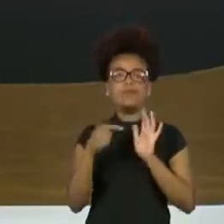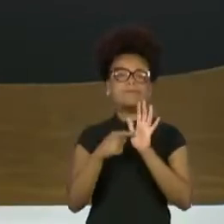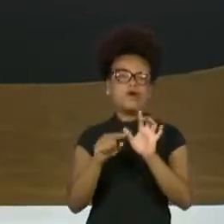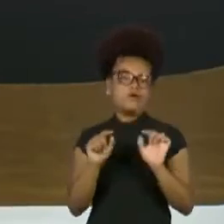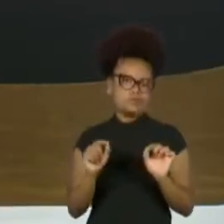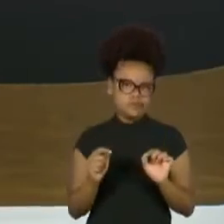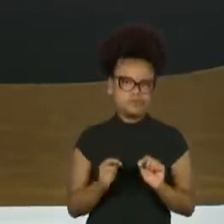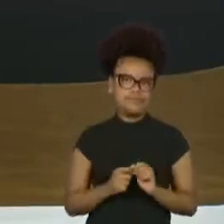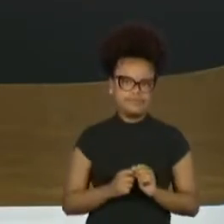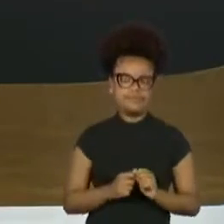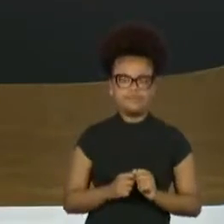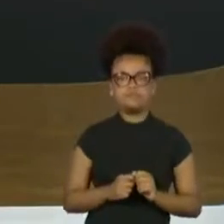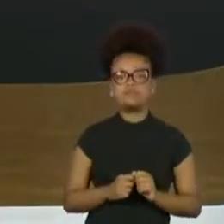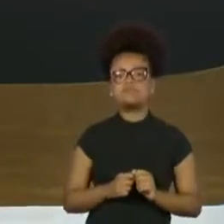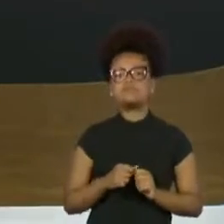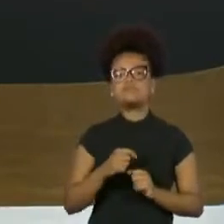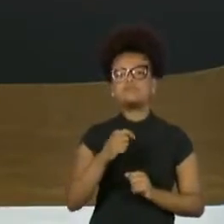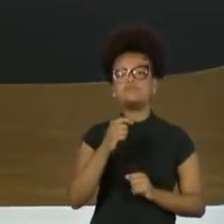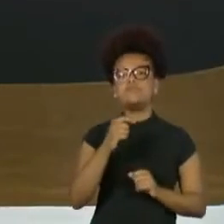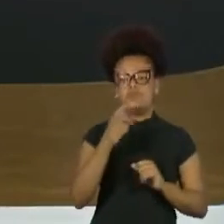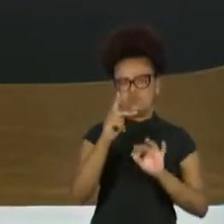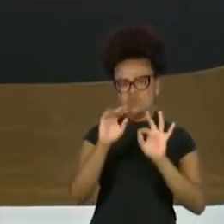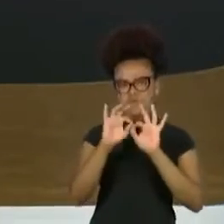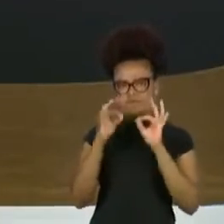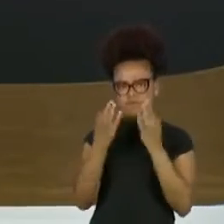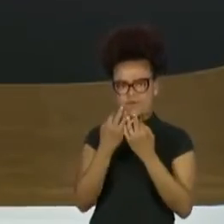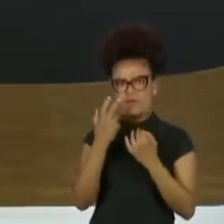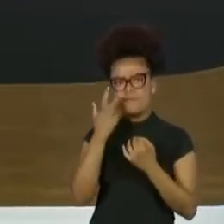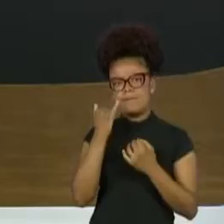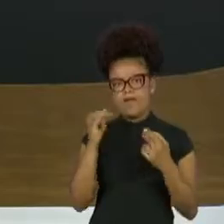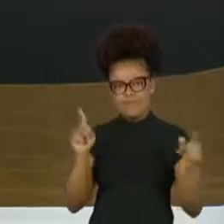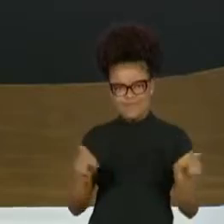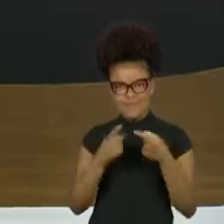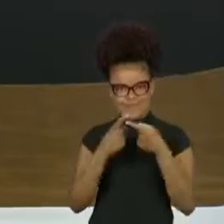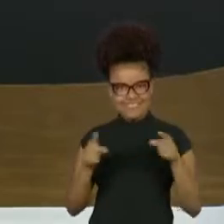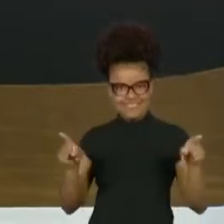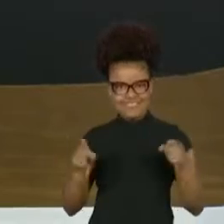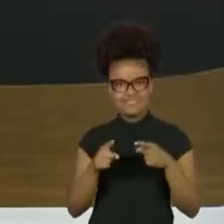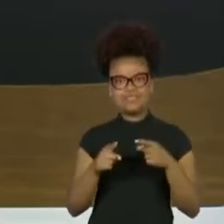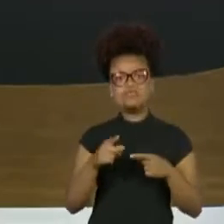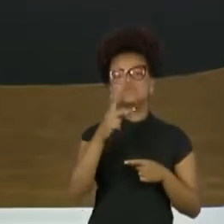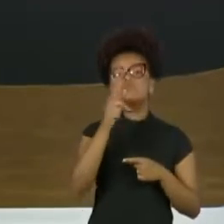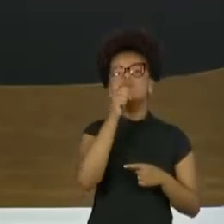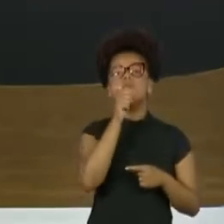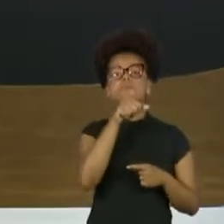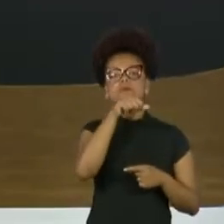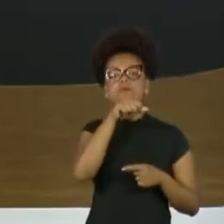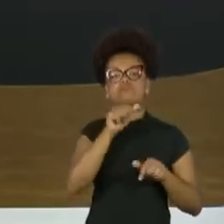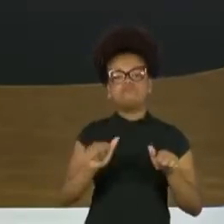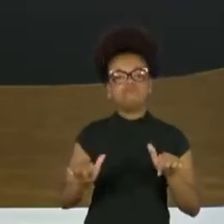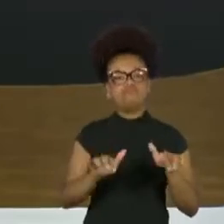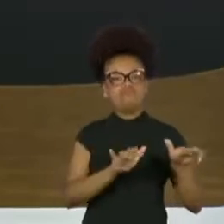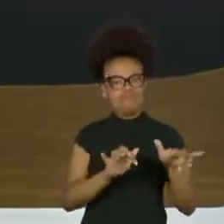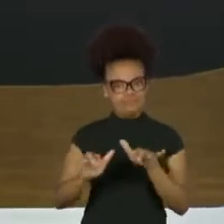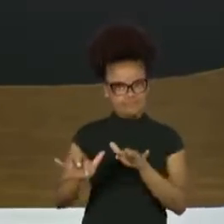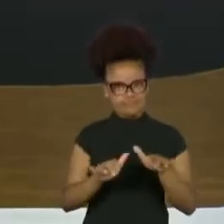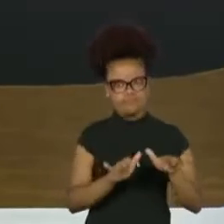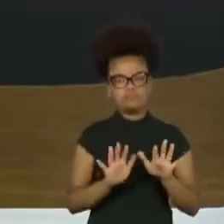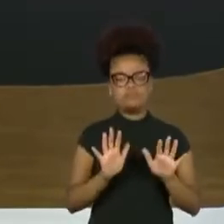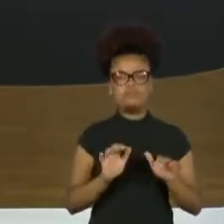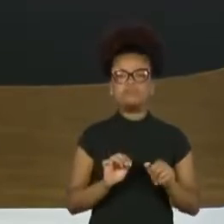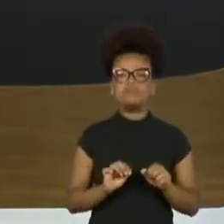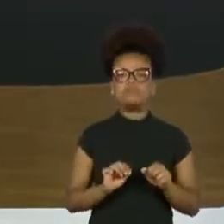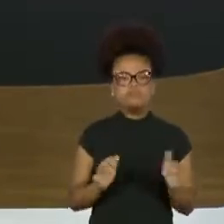família em que seu pai é músico, a sua mãe era modista, mas eles sempre te deram todo o apoio para você seguir a sua